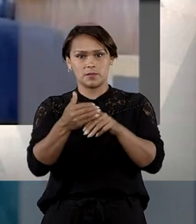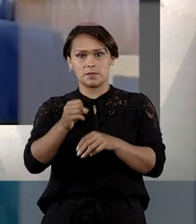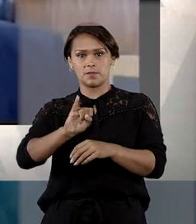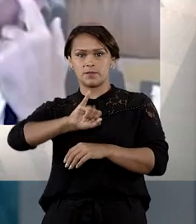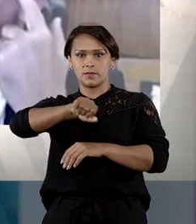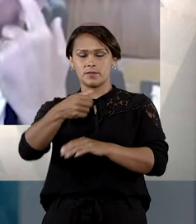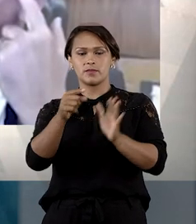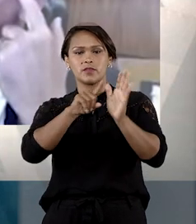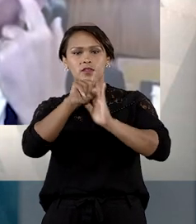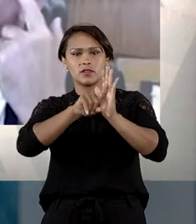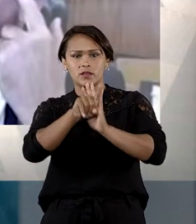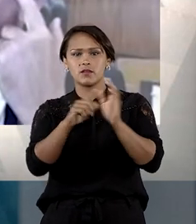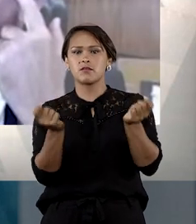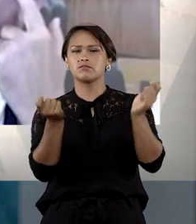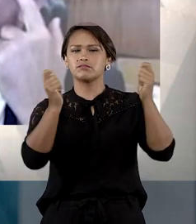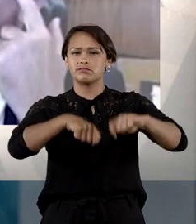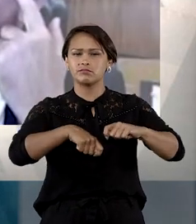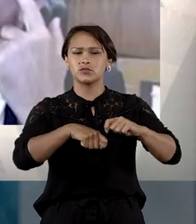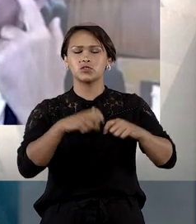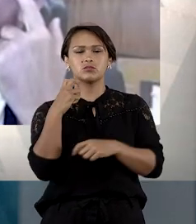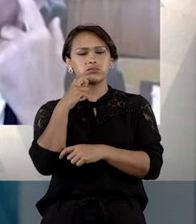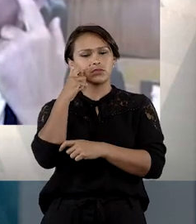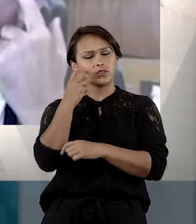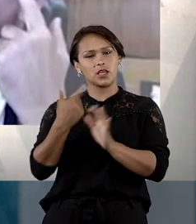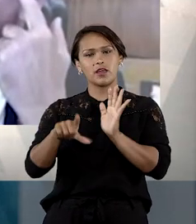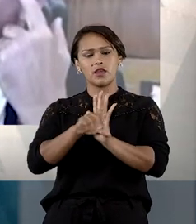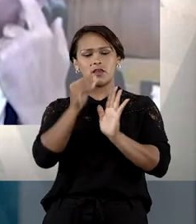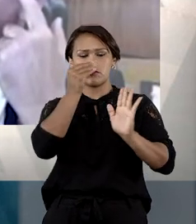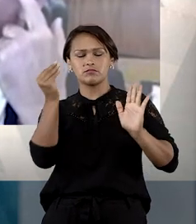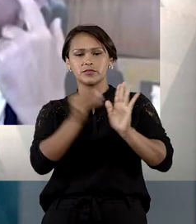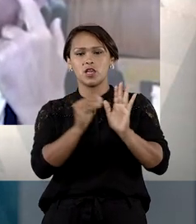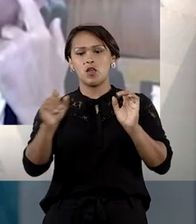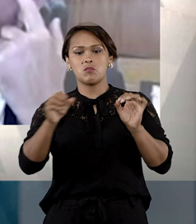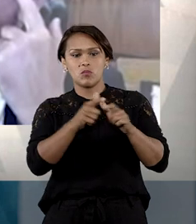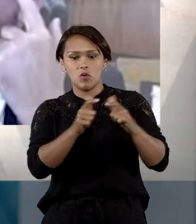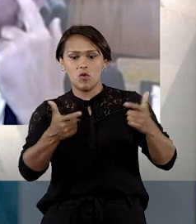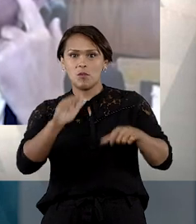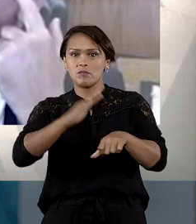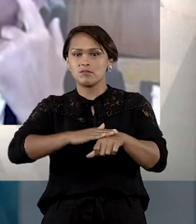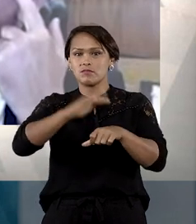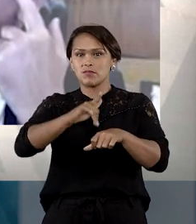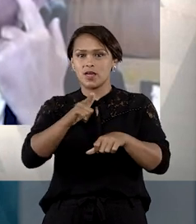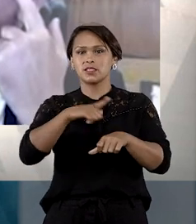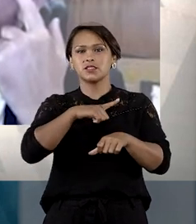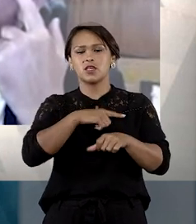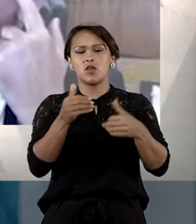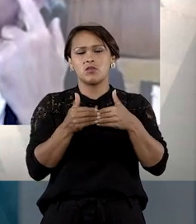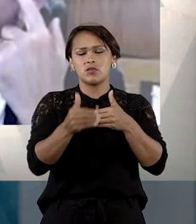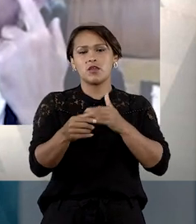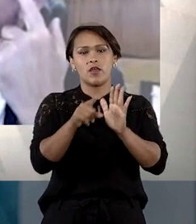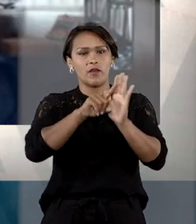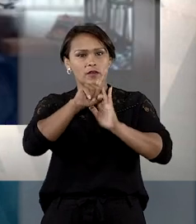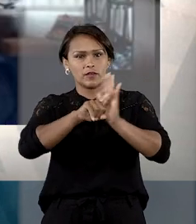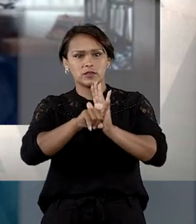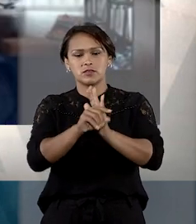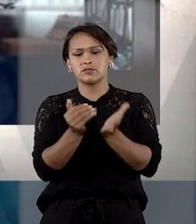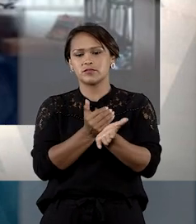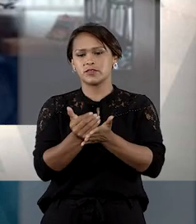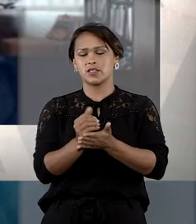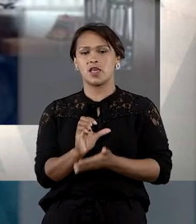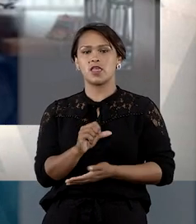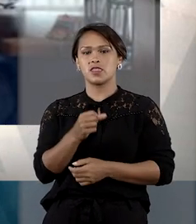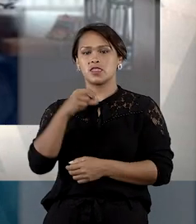do STJ analisarem possível constrangimento ilegal por excesso de prazo em um procedimento investigativo